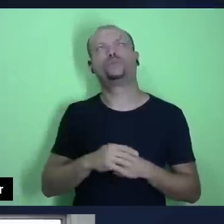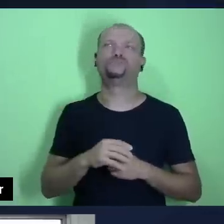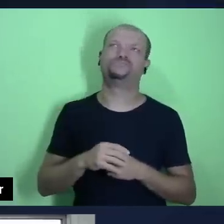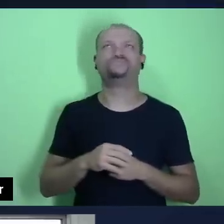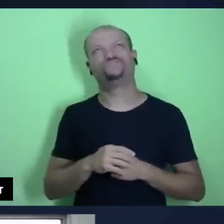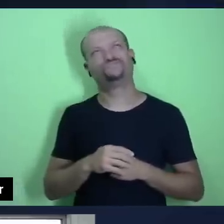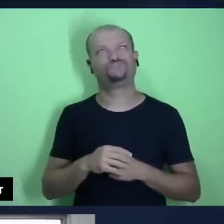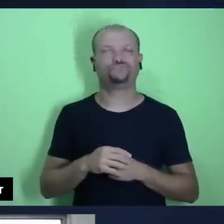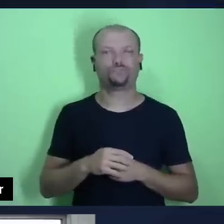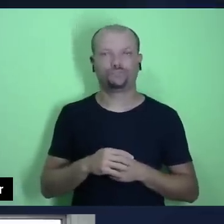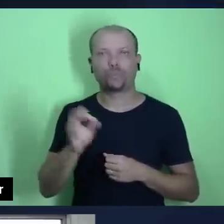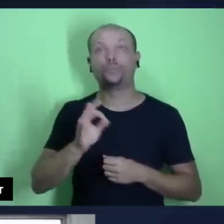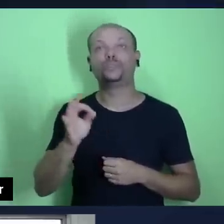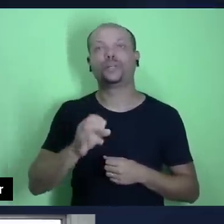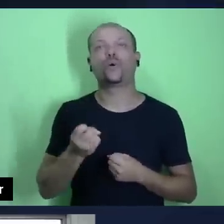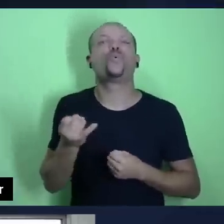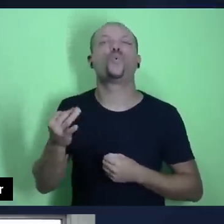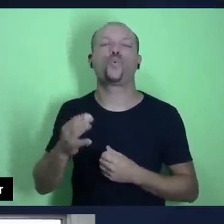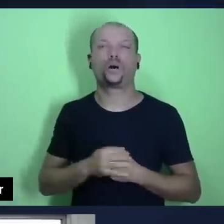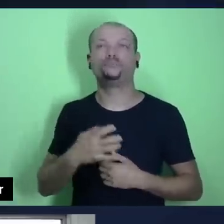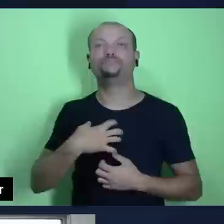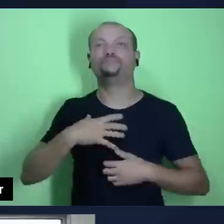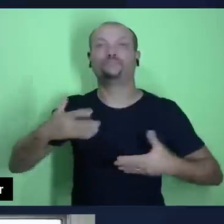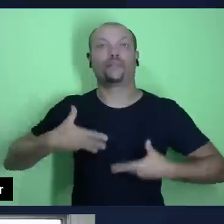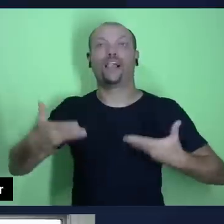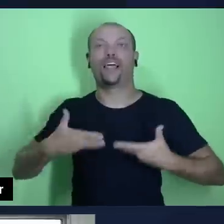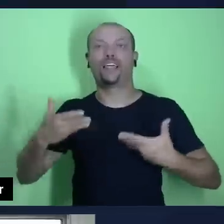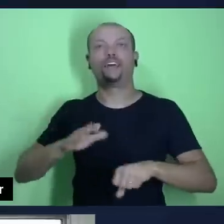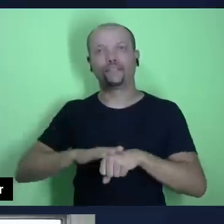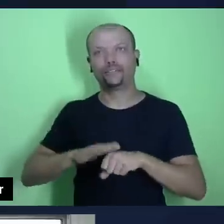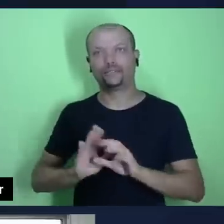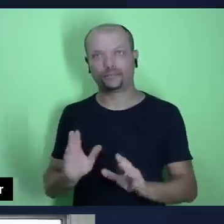proporcionalidade e eu preciso sentir alegria ao fazer isso.